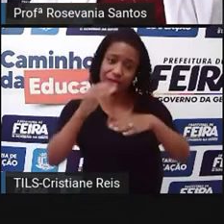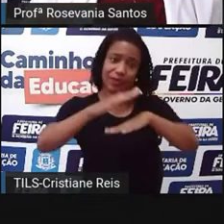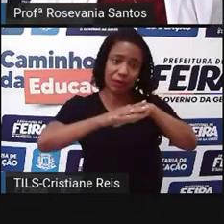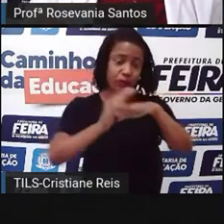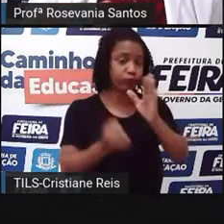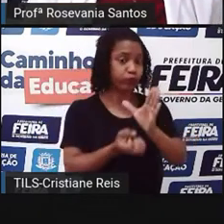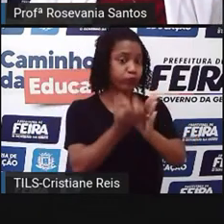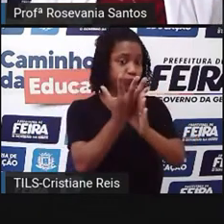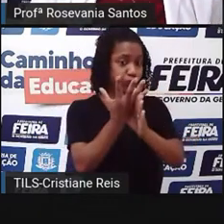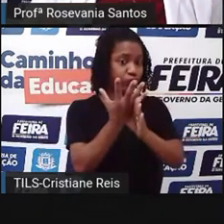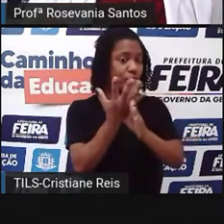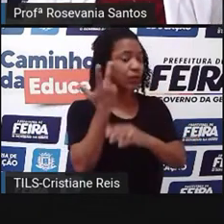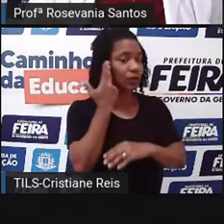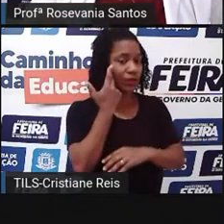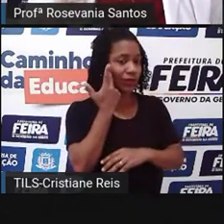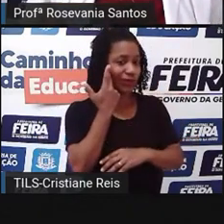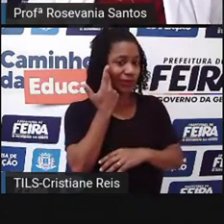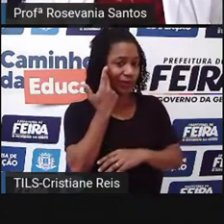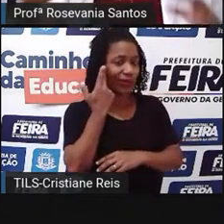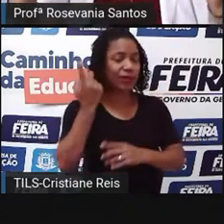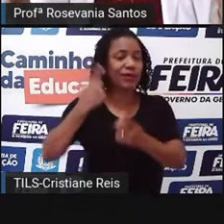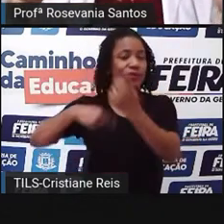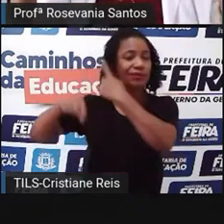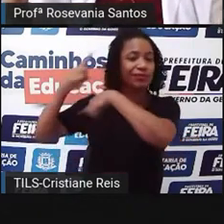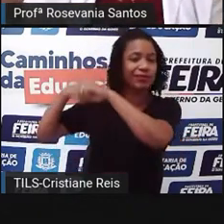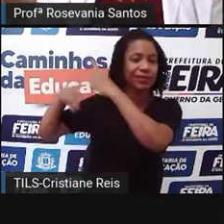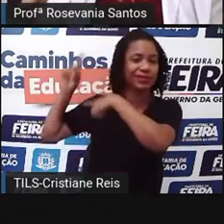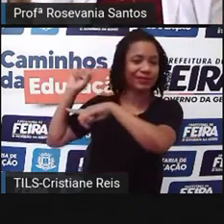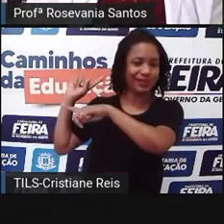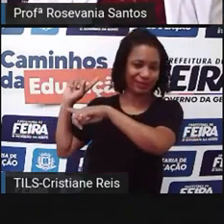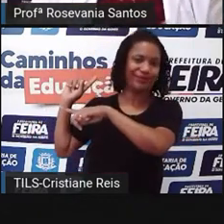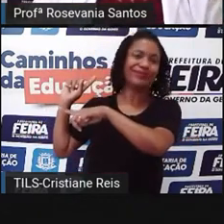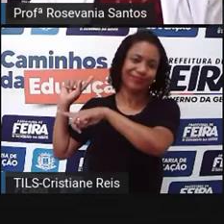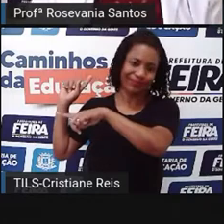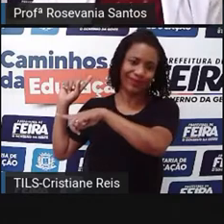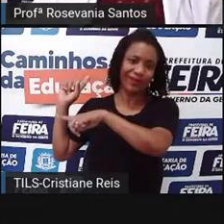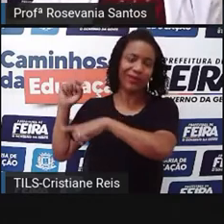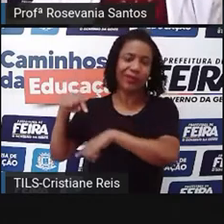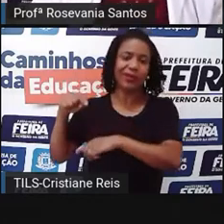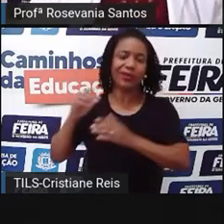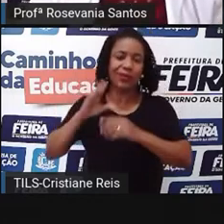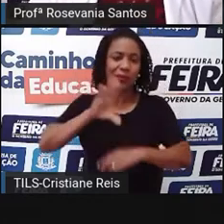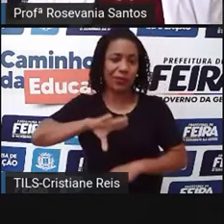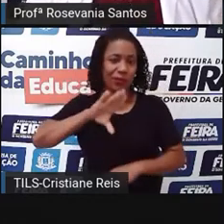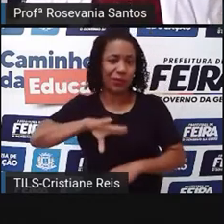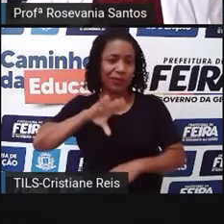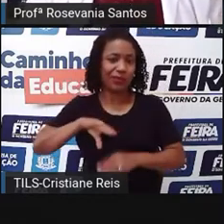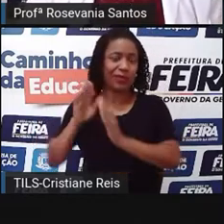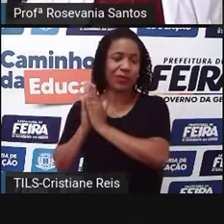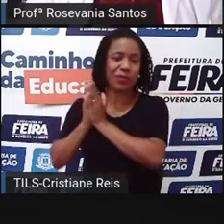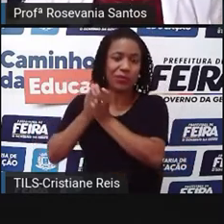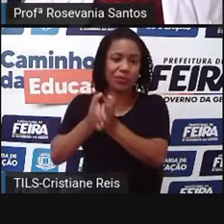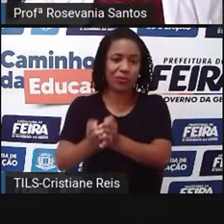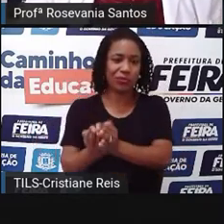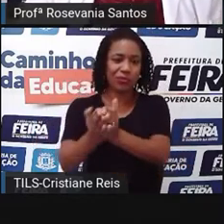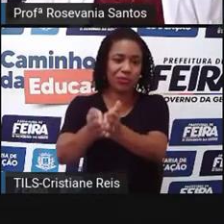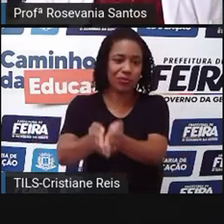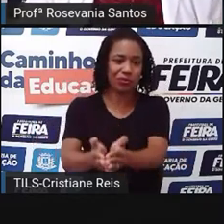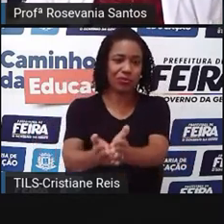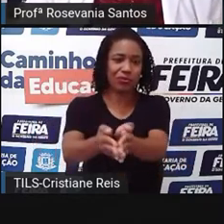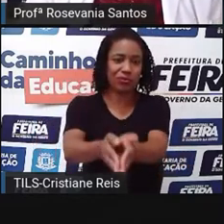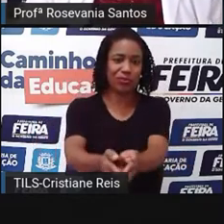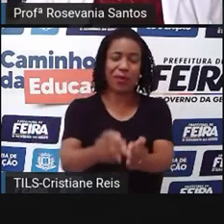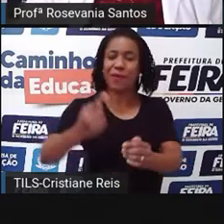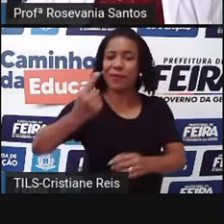de degradação já começou no processo, no famoso processo do descobrimento, né? Do Brasil. Então,